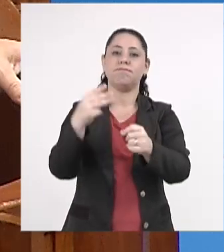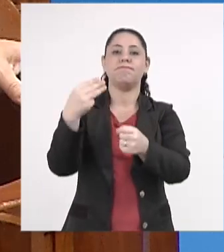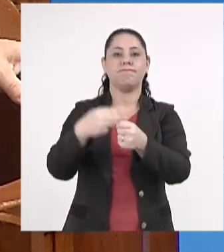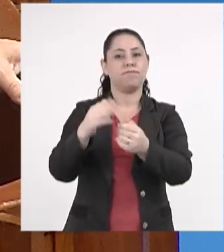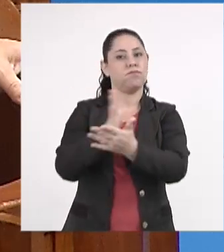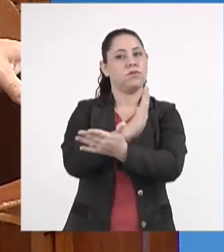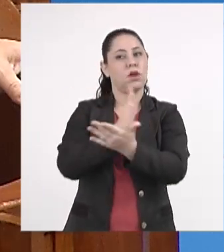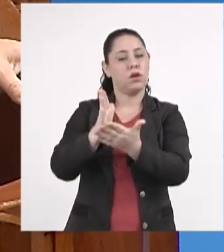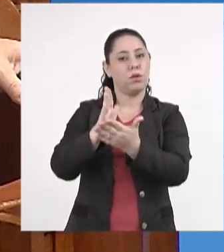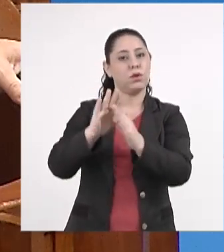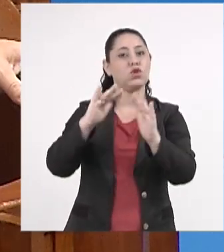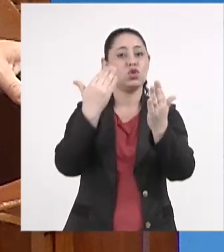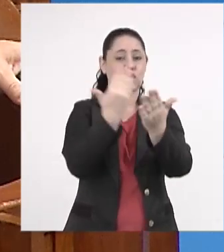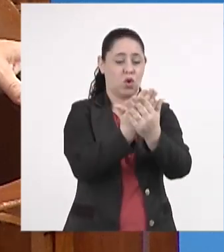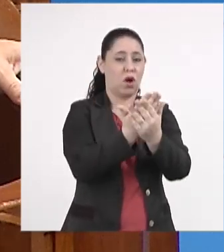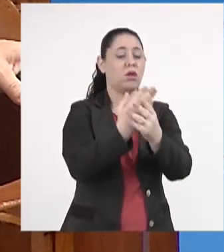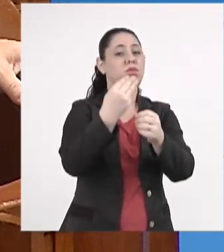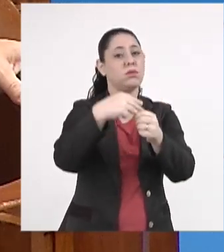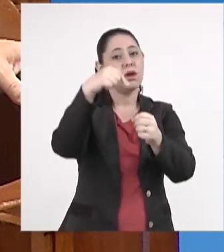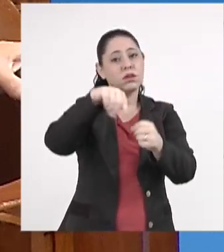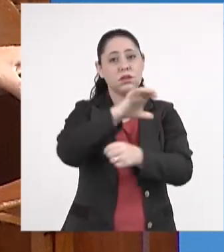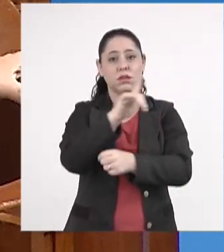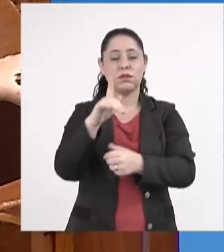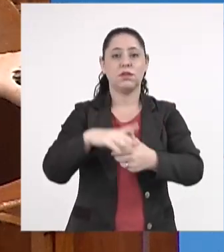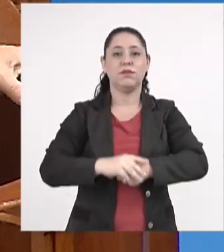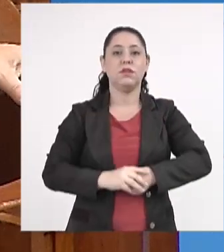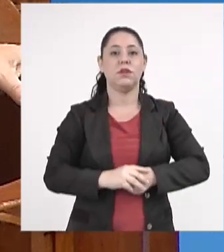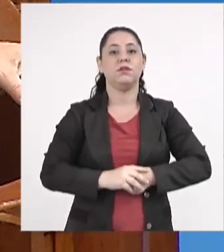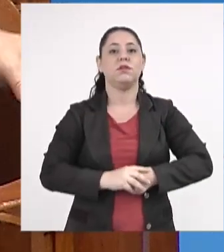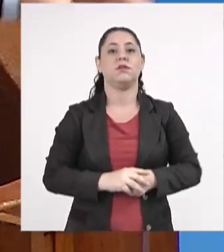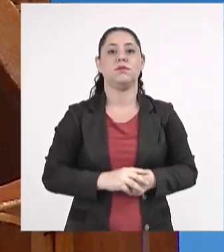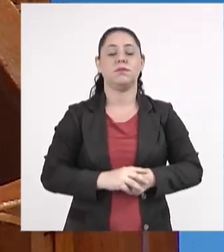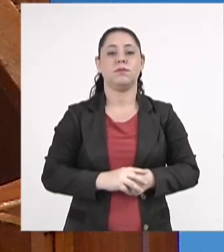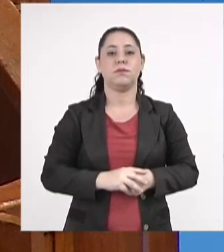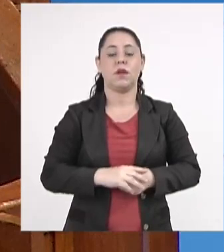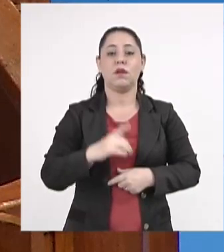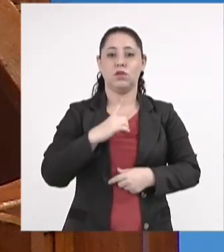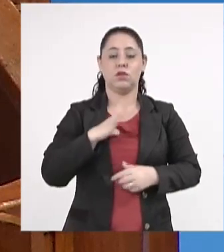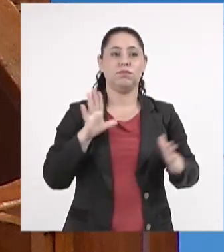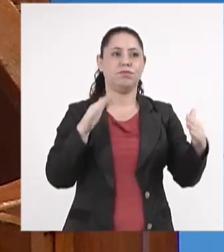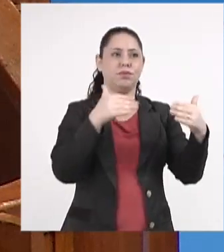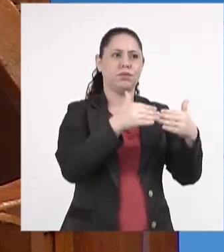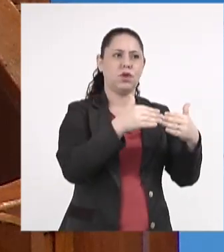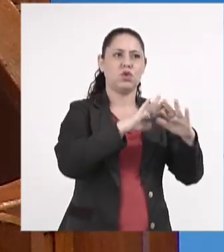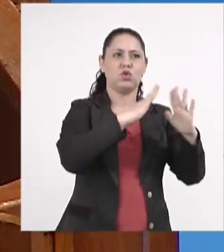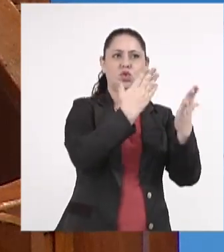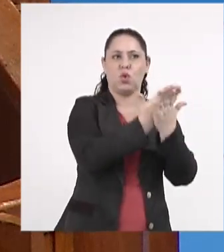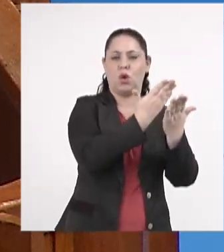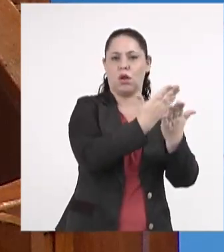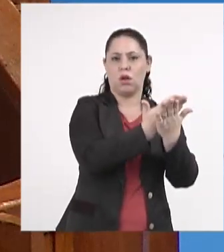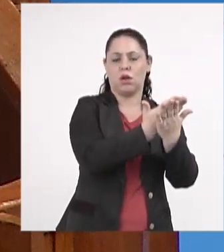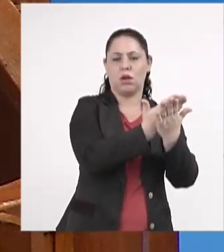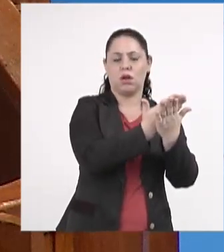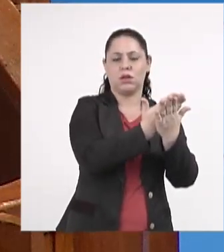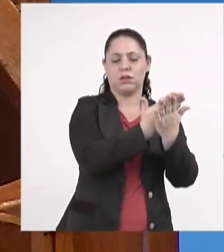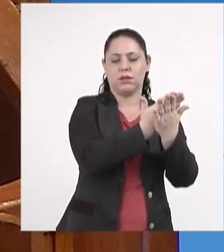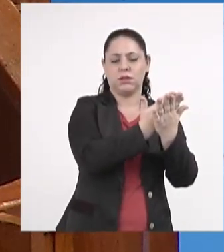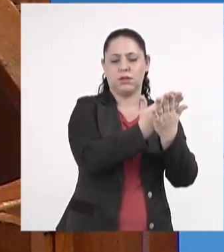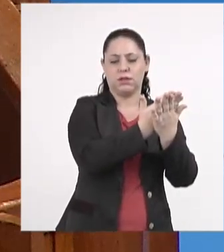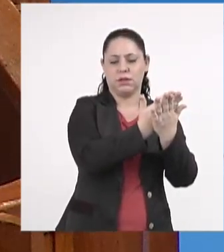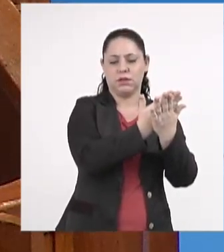algumas escolas estaduais aqui em Campo Grande. Nós tivemos o fechamento da escola aqui